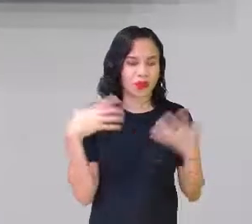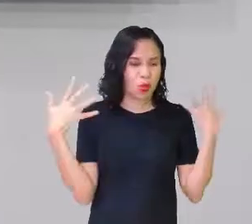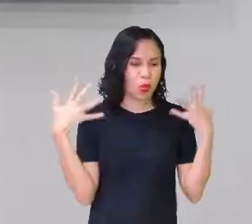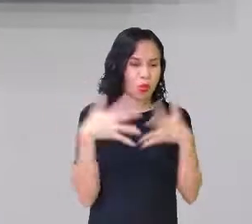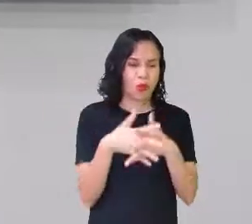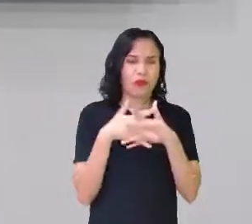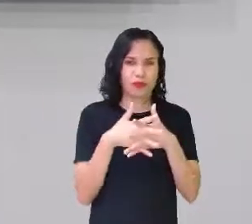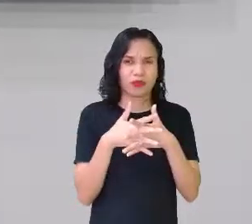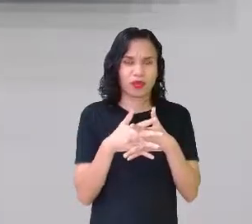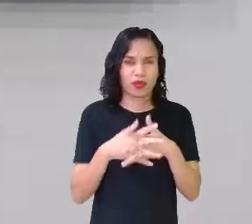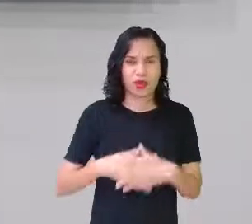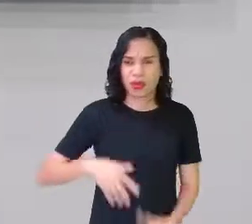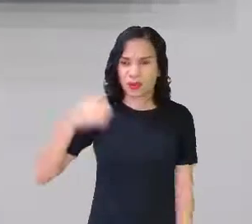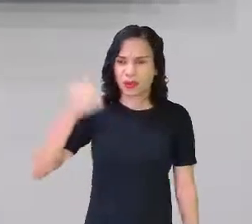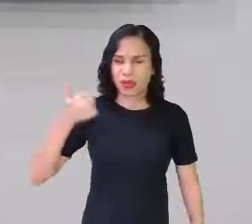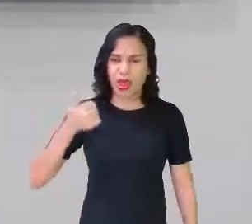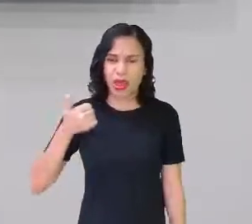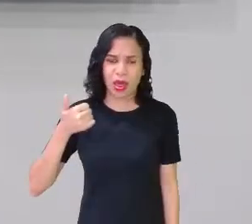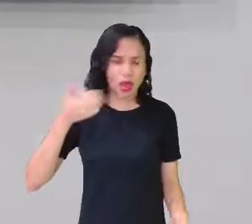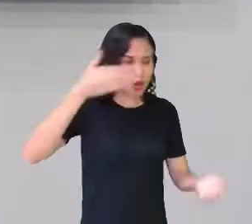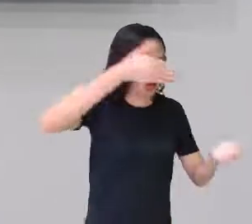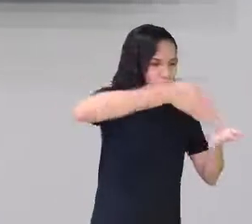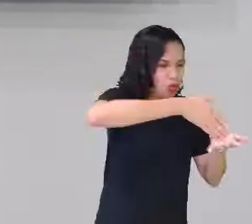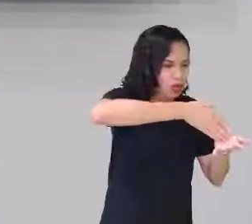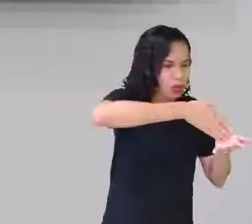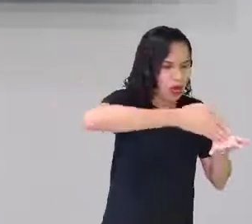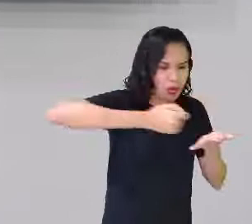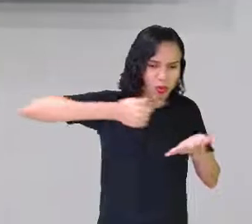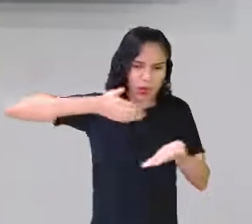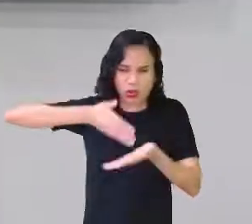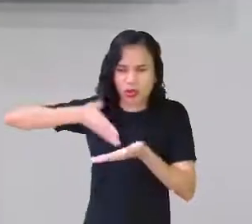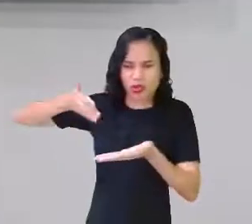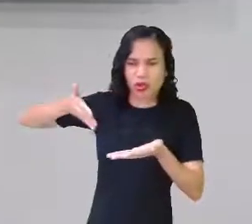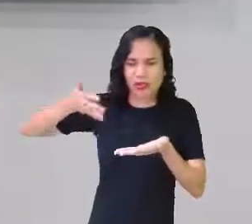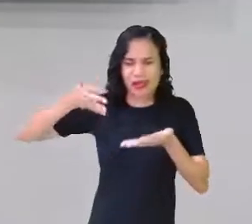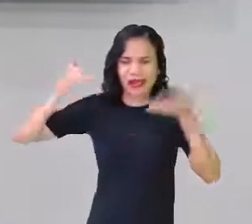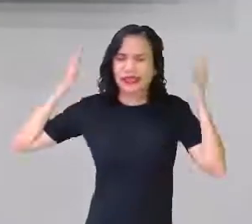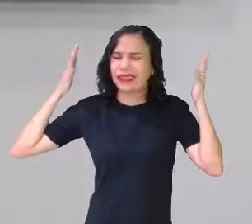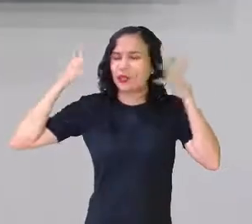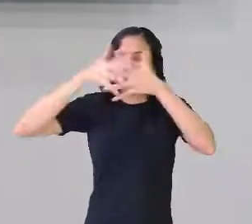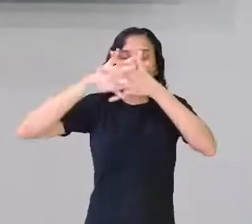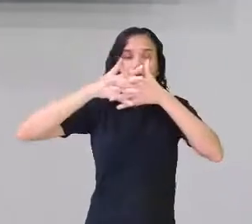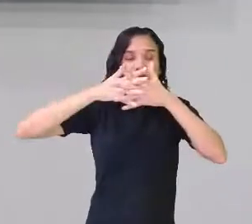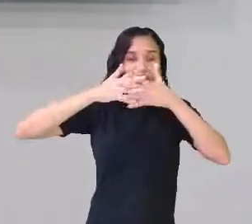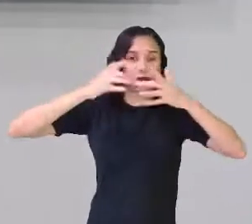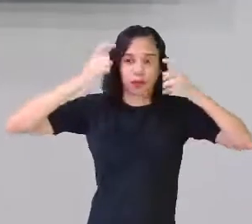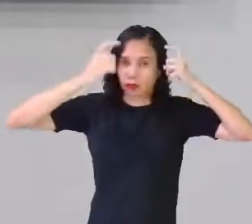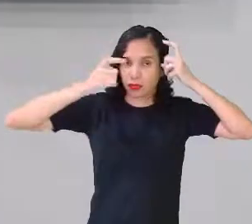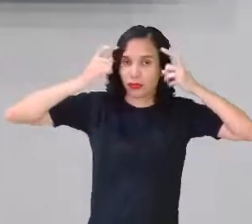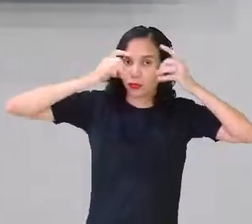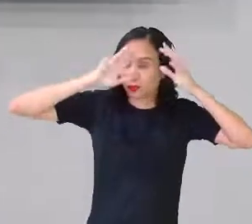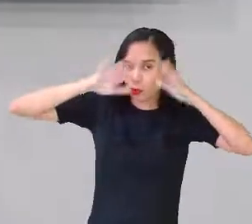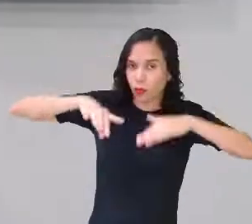questão de última sílaba, penúltima, eu me confundo toda vez. Se preocupe, não.